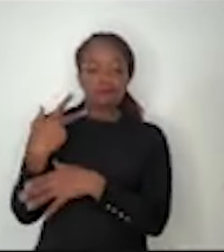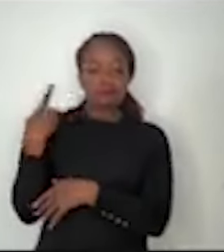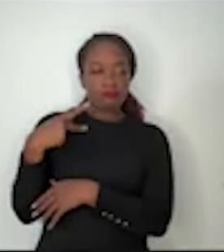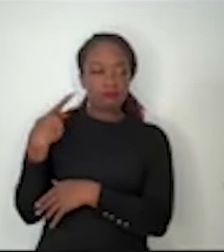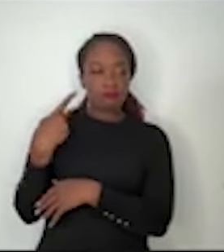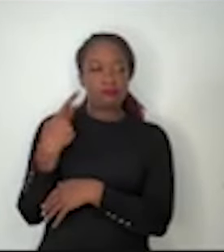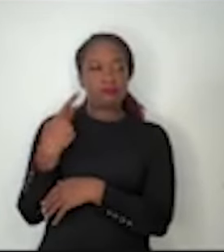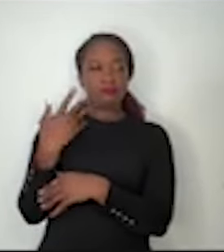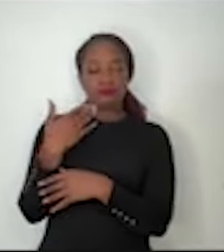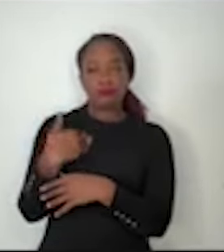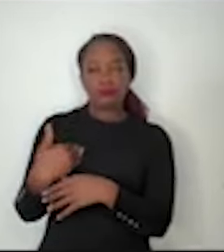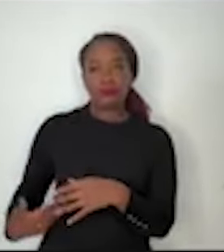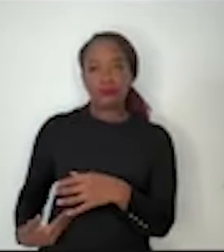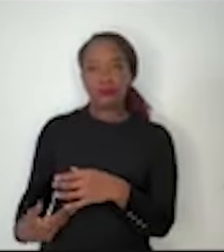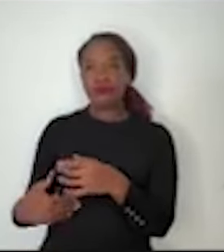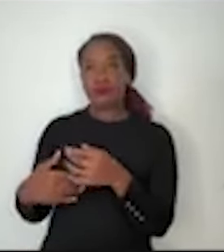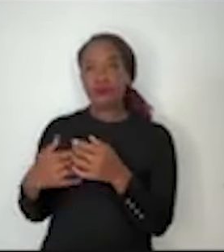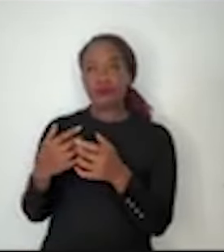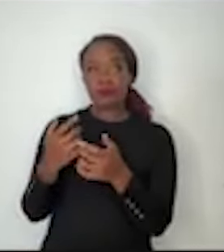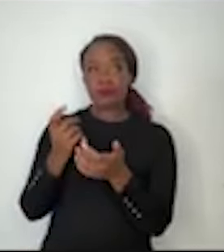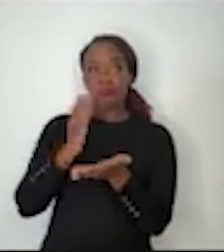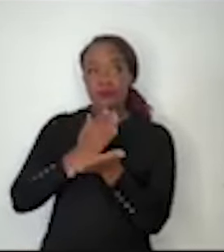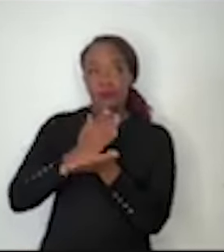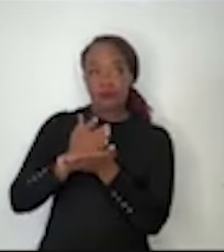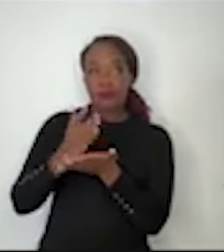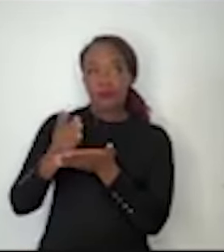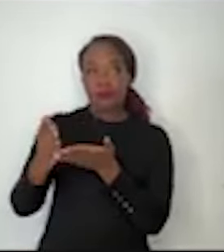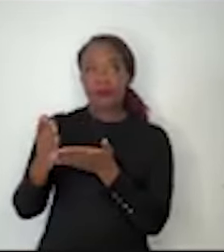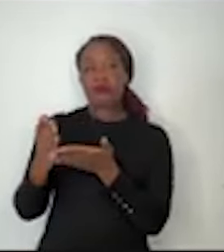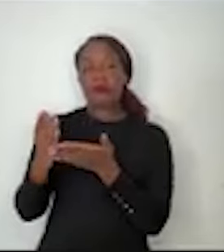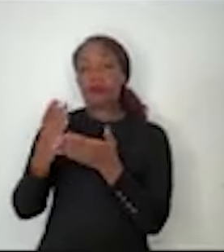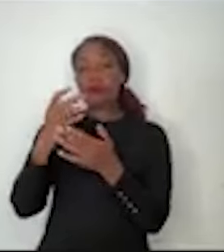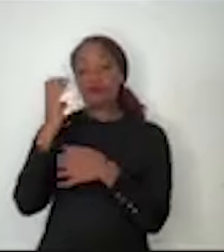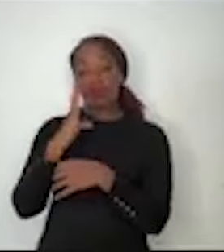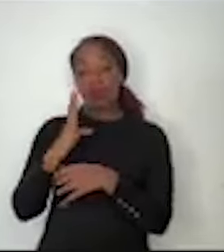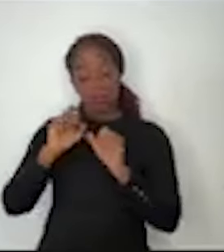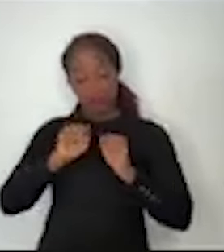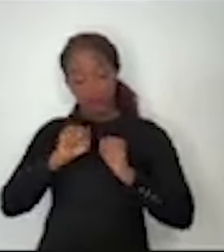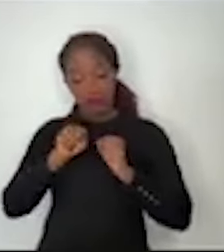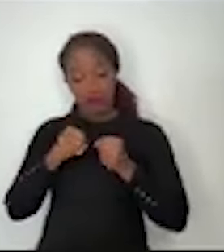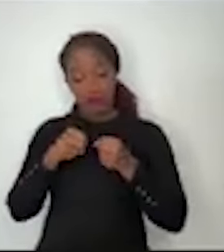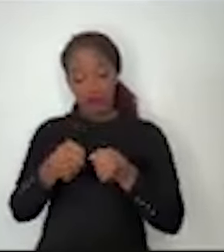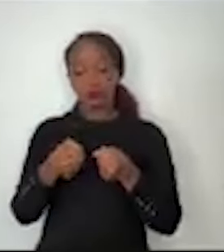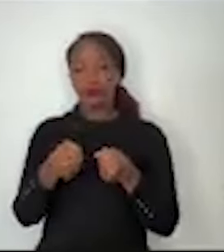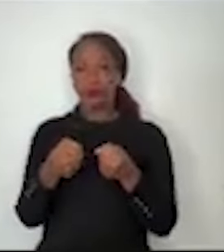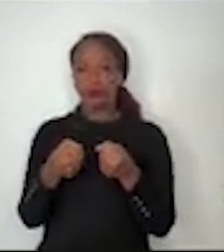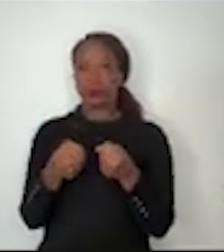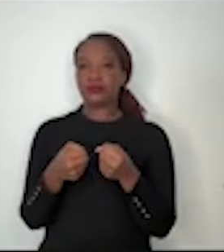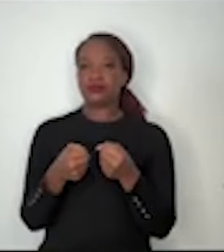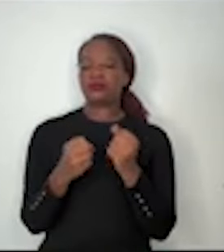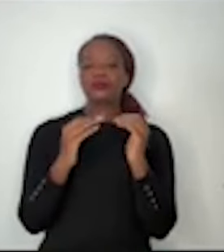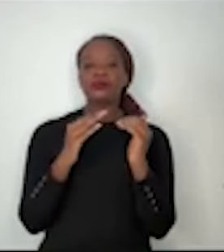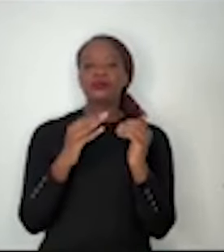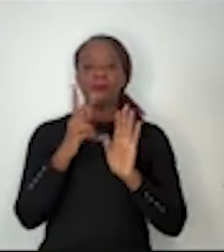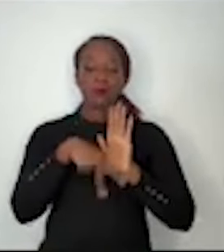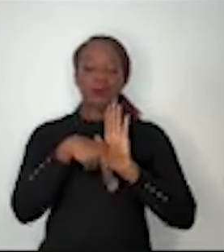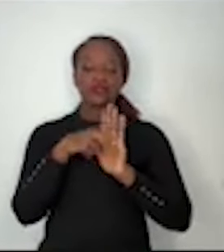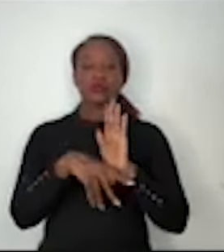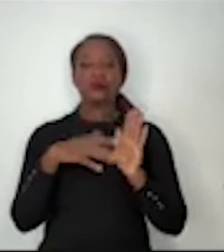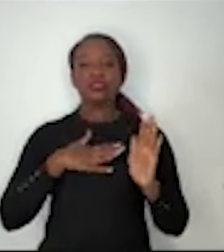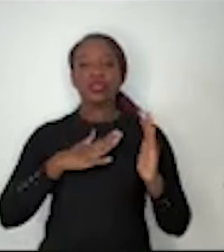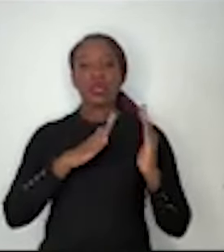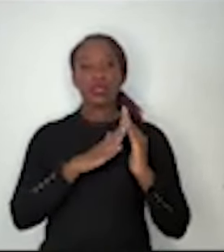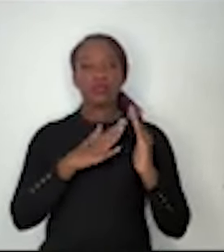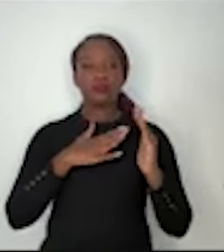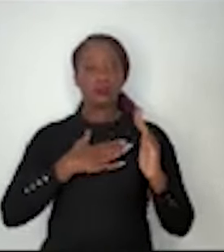financiamento de habitação popular. O Brasil faz um grande esforço nessa matéria, com o Minha Casa é Minha Vida, que foi retomado, e